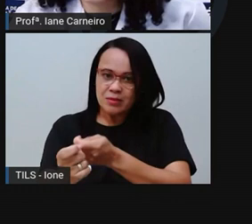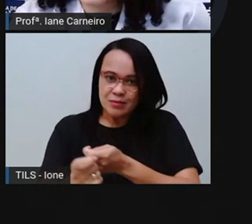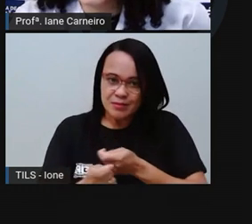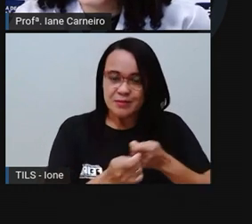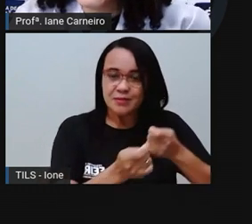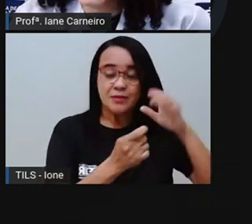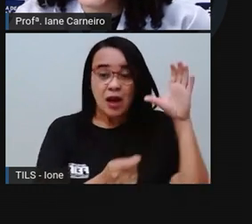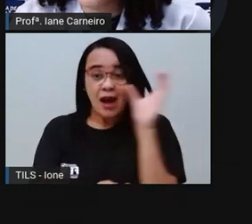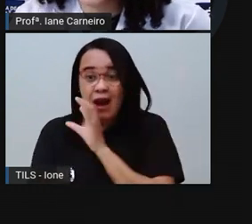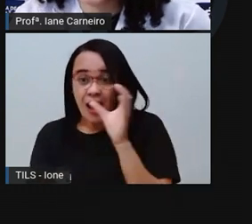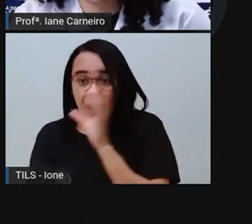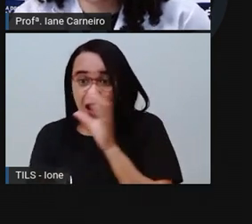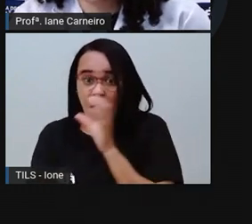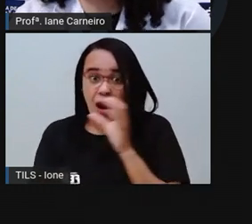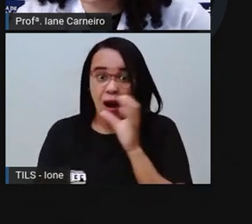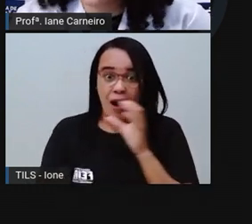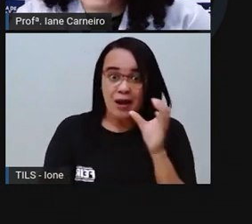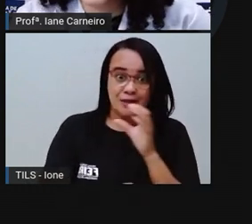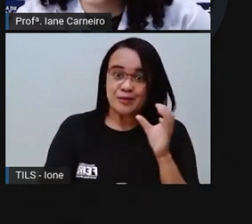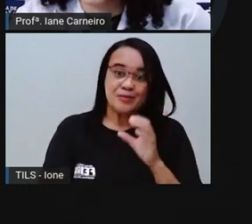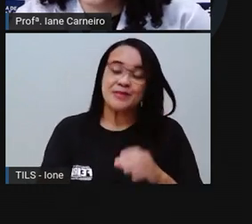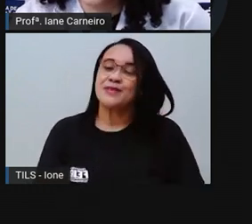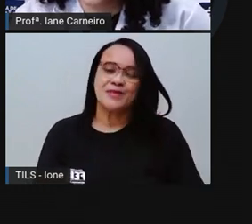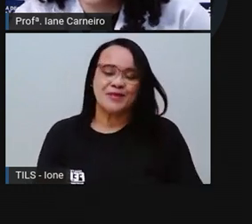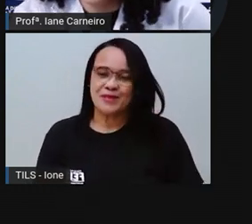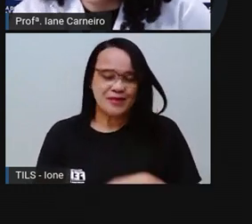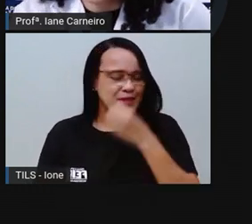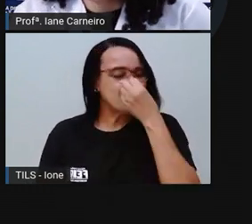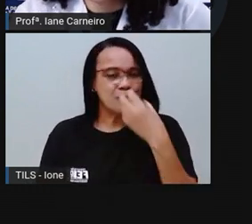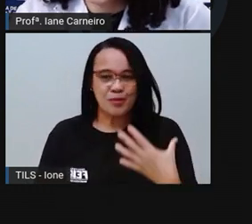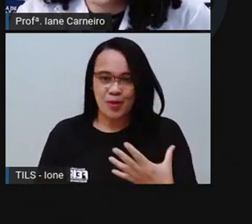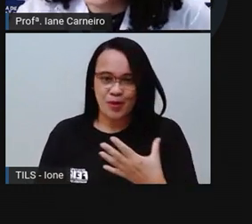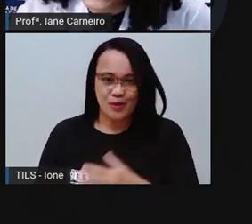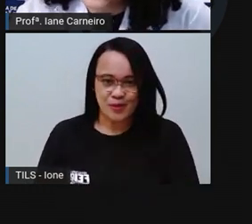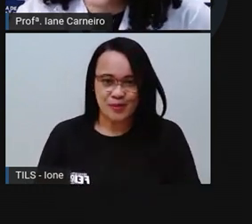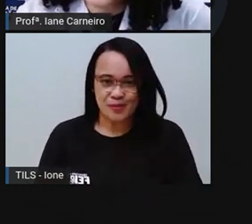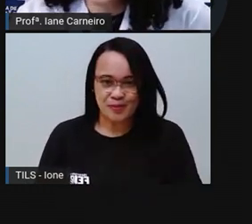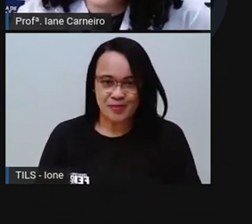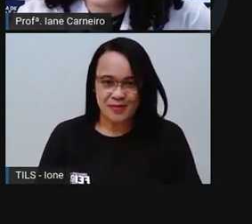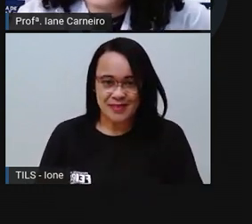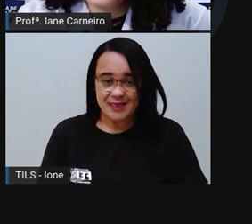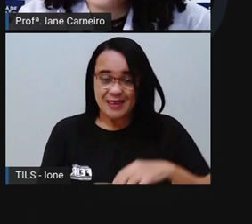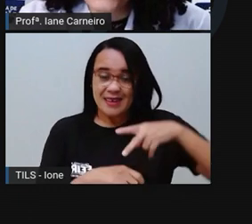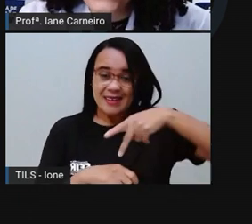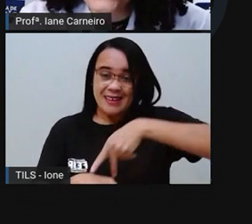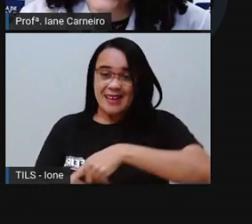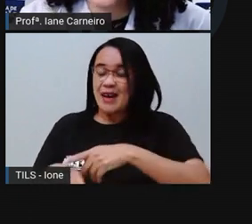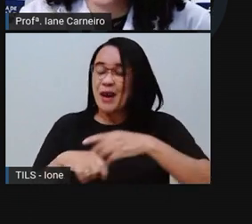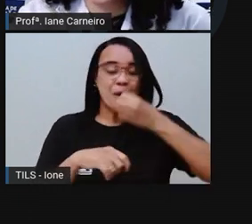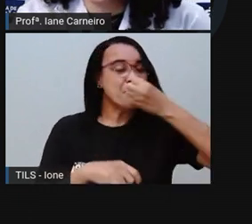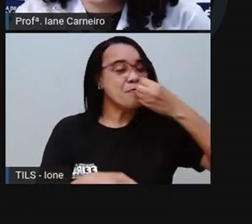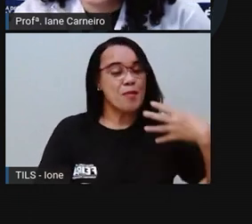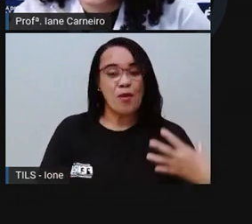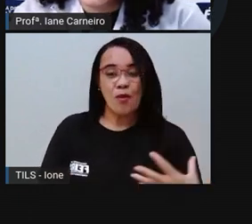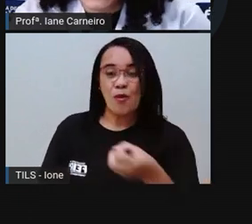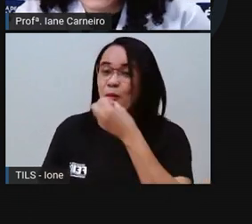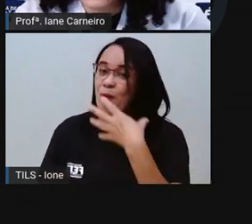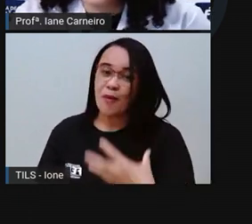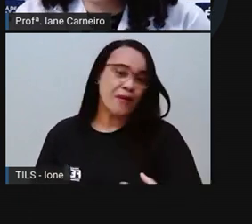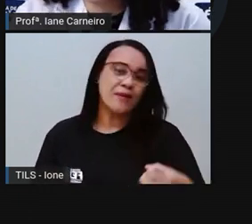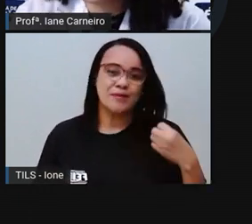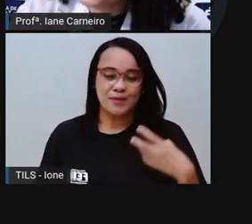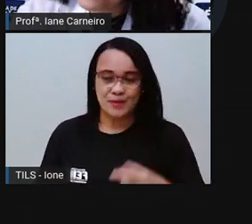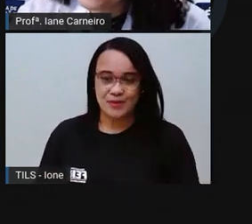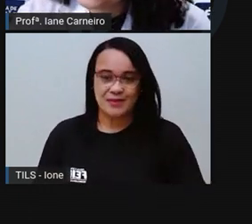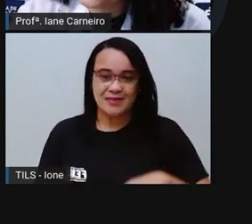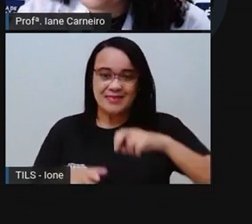velocidade incrível. Foi o máximo. É, a coisa está ficando boa. Ela,